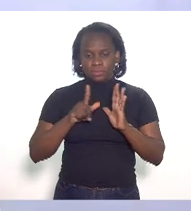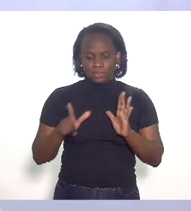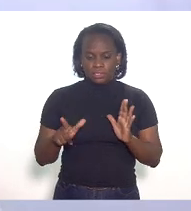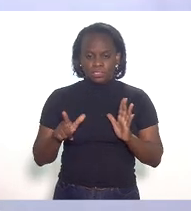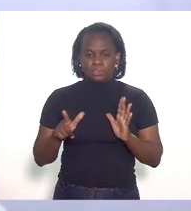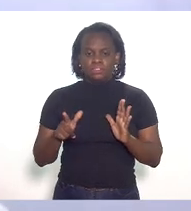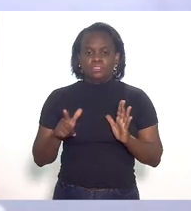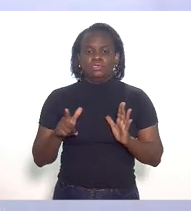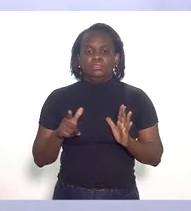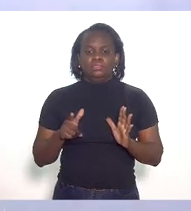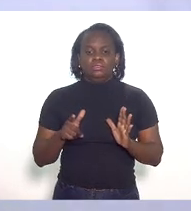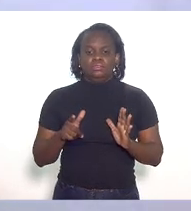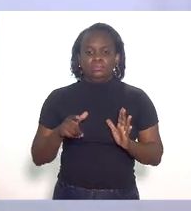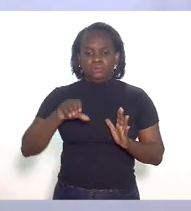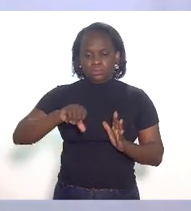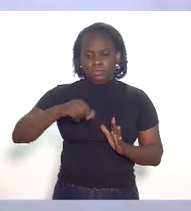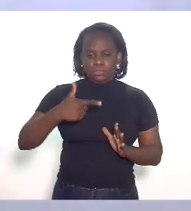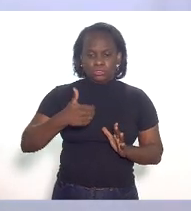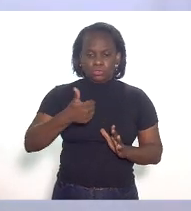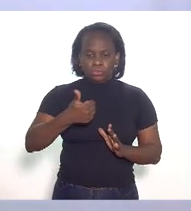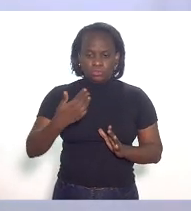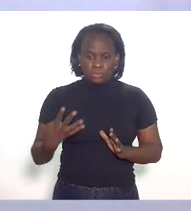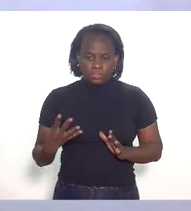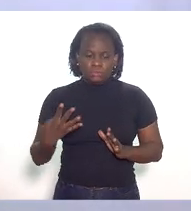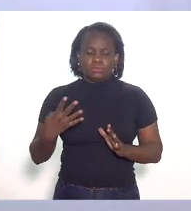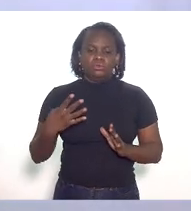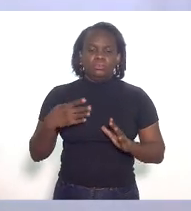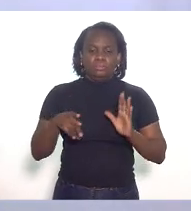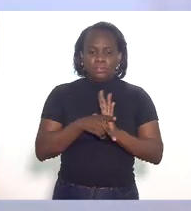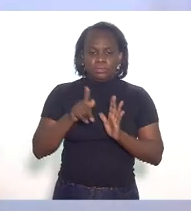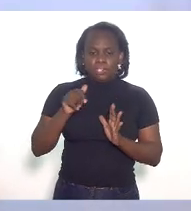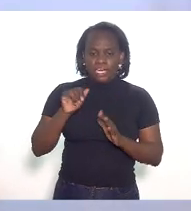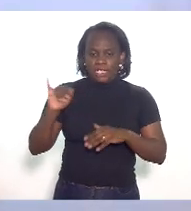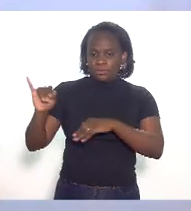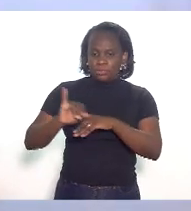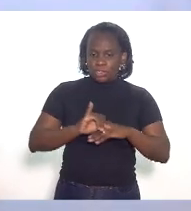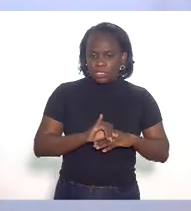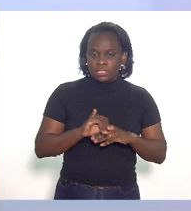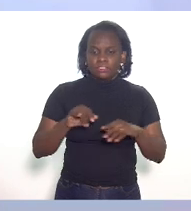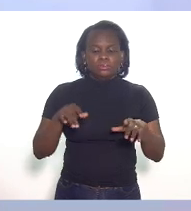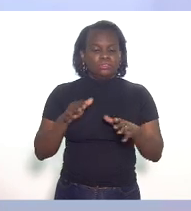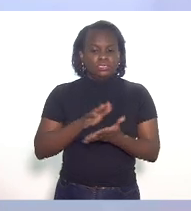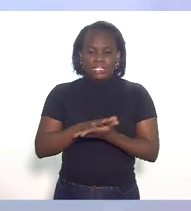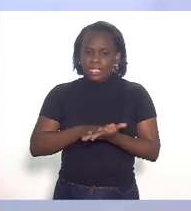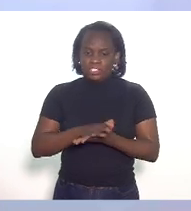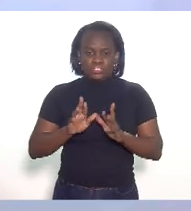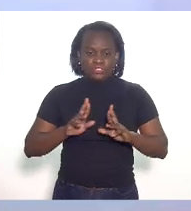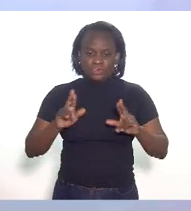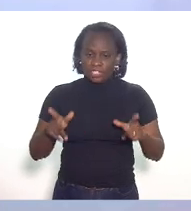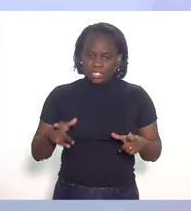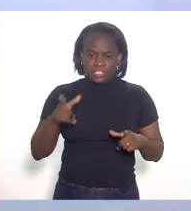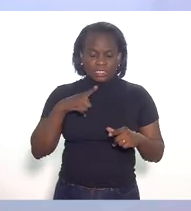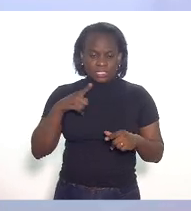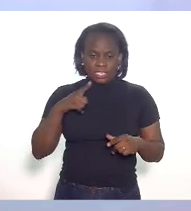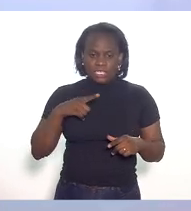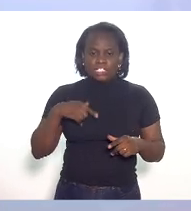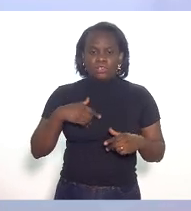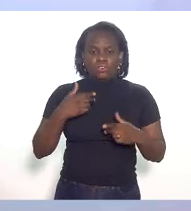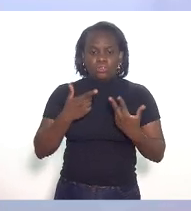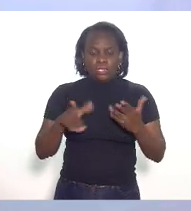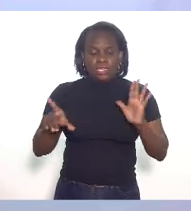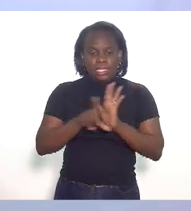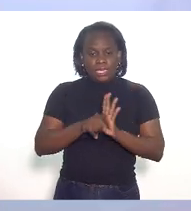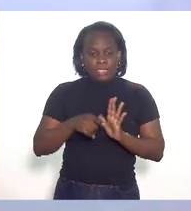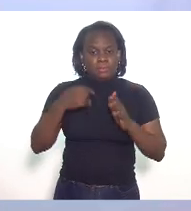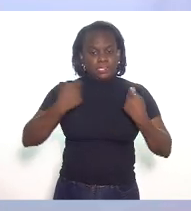ao que o projeto 9214 para o gás importado nada diferente do que apareceu de contrapartida naquela